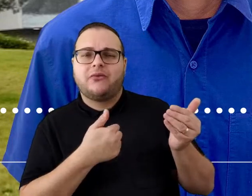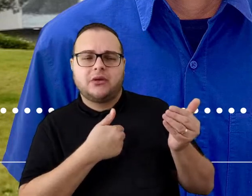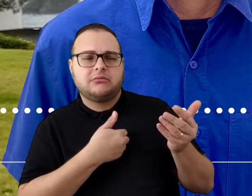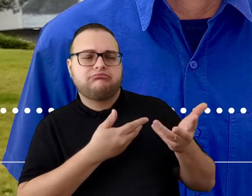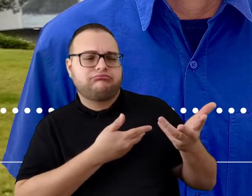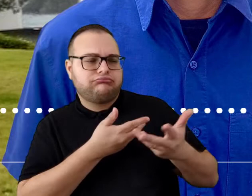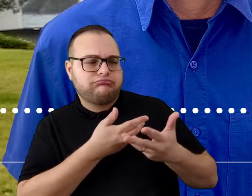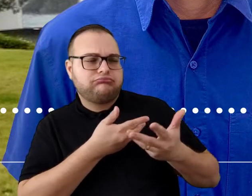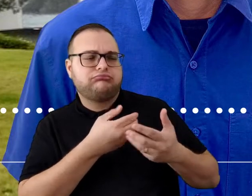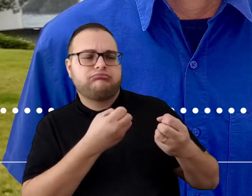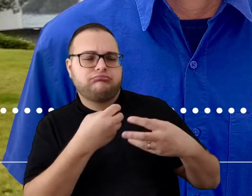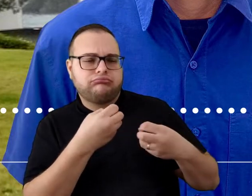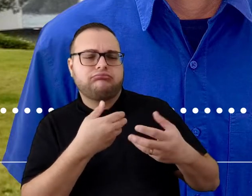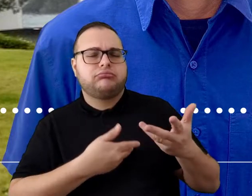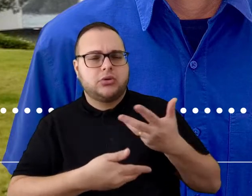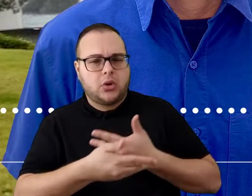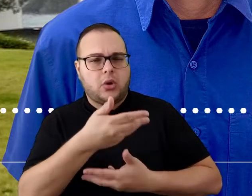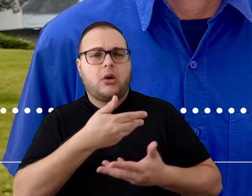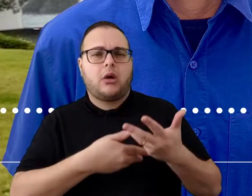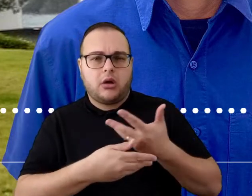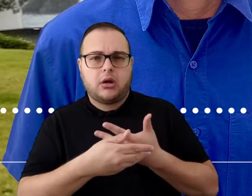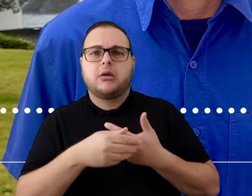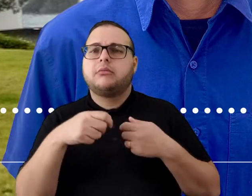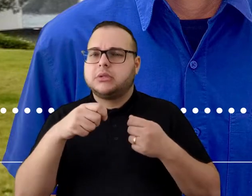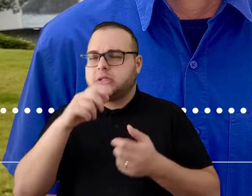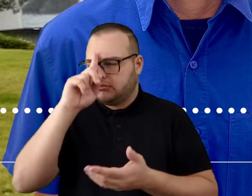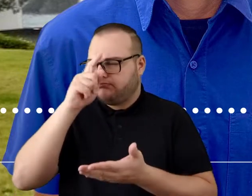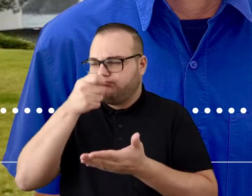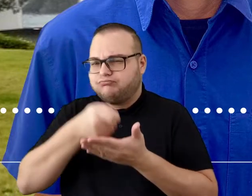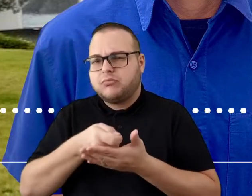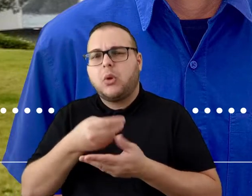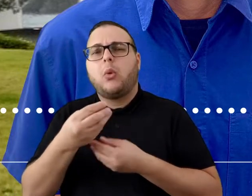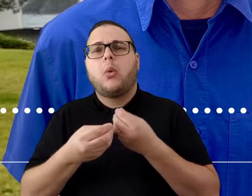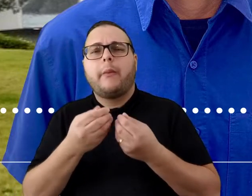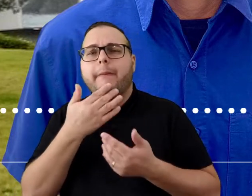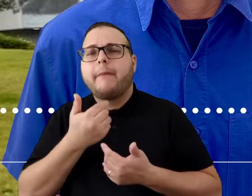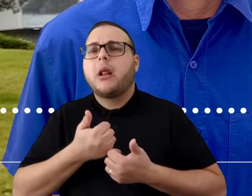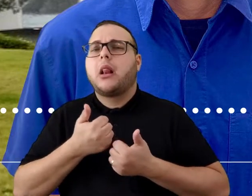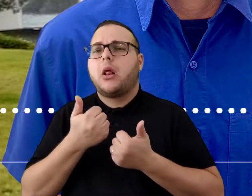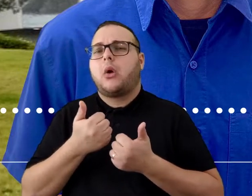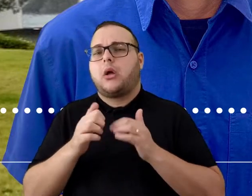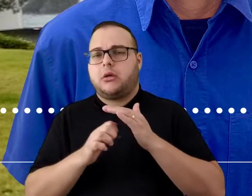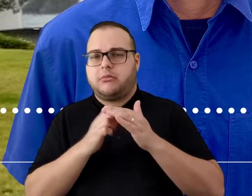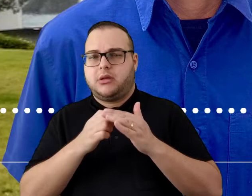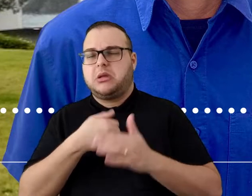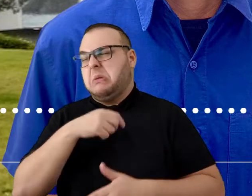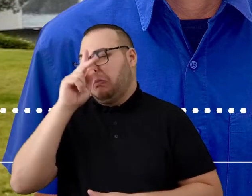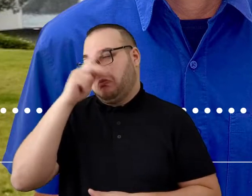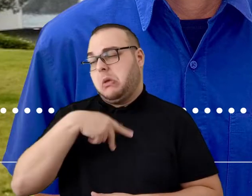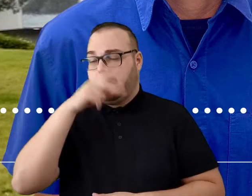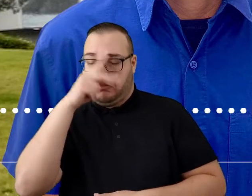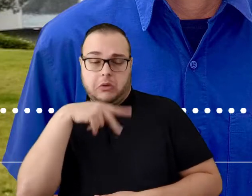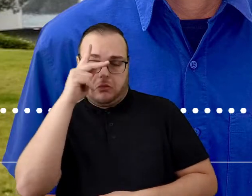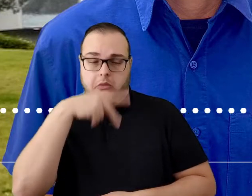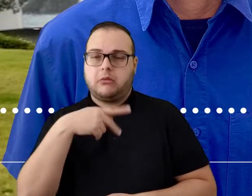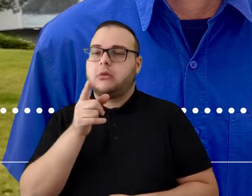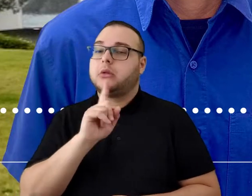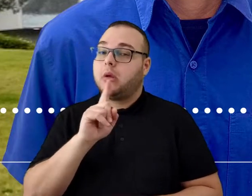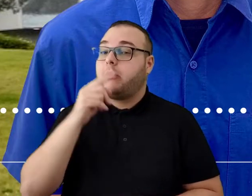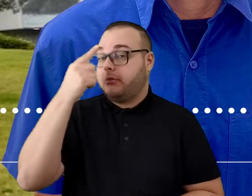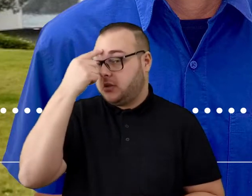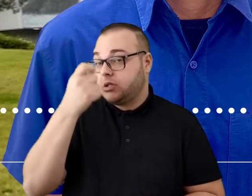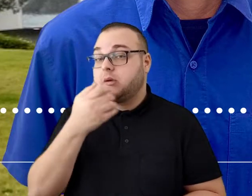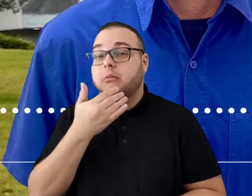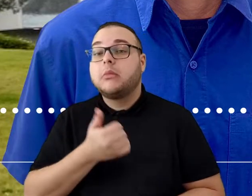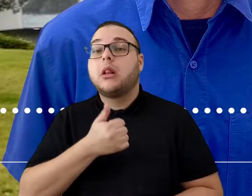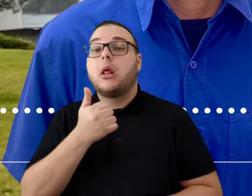com todo esse tempo que eu tenho, as decisões têm que ser tomadas pelo melhor para a empresa e não o que você quer, o você pensa, o que você acha,